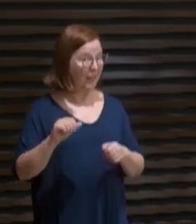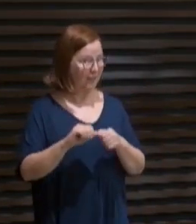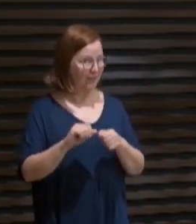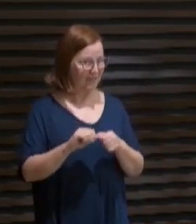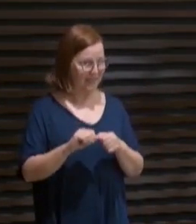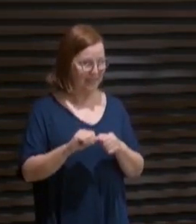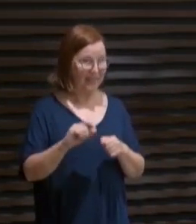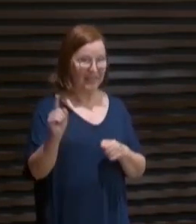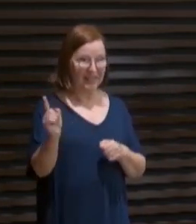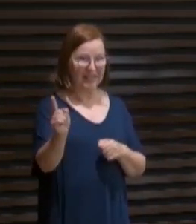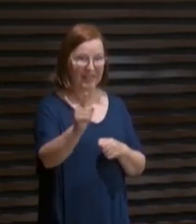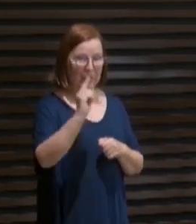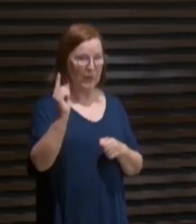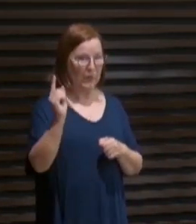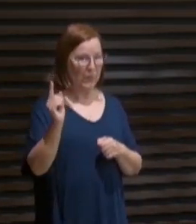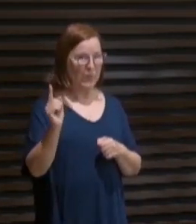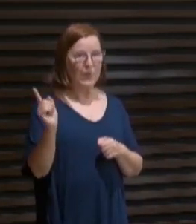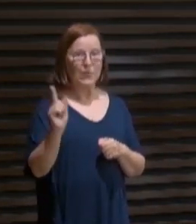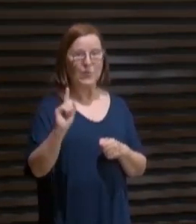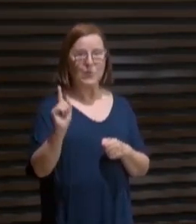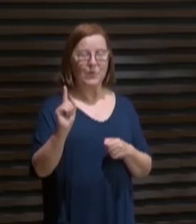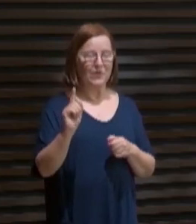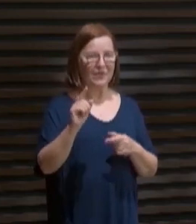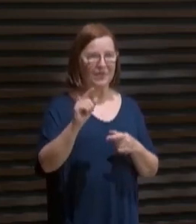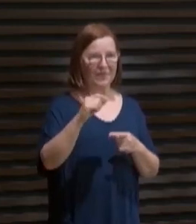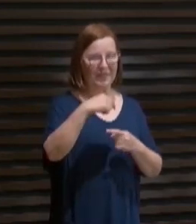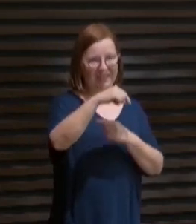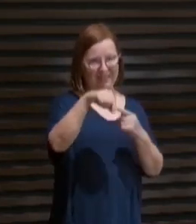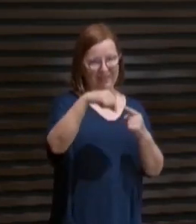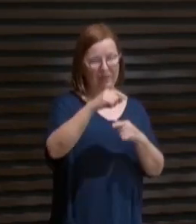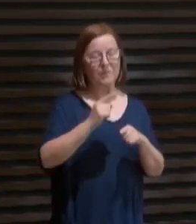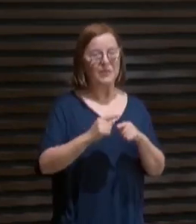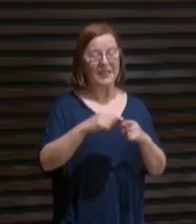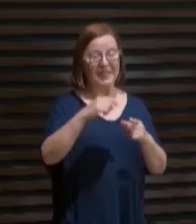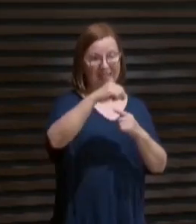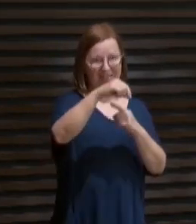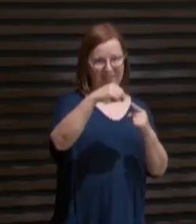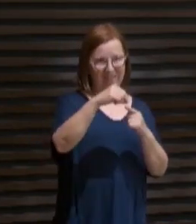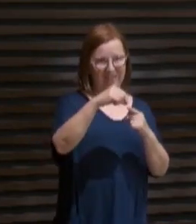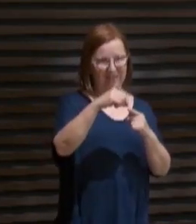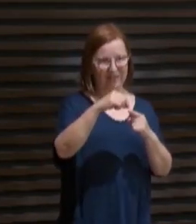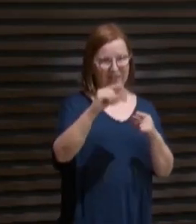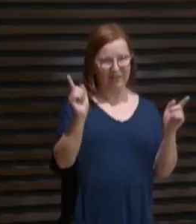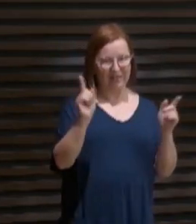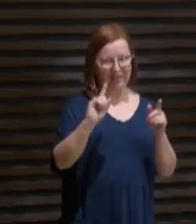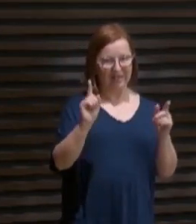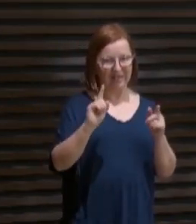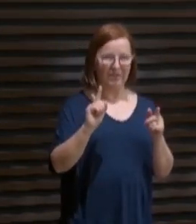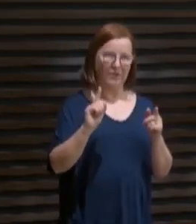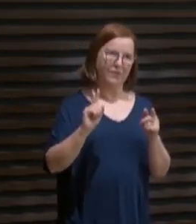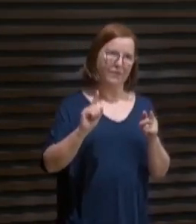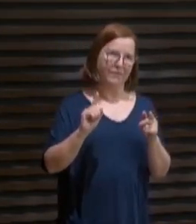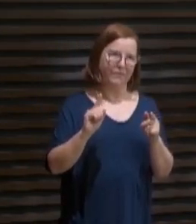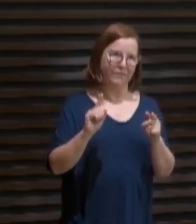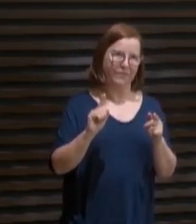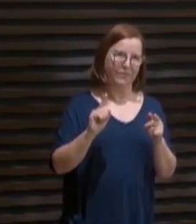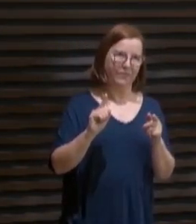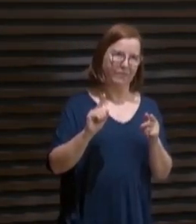nos santificou. Porque a santificação não é um ato